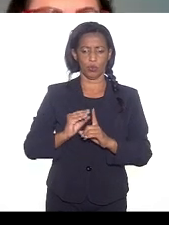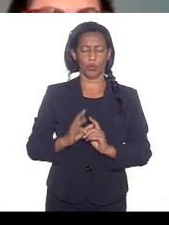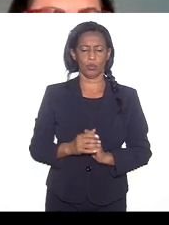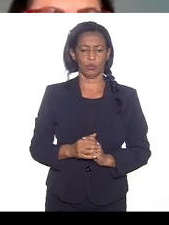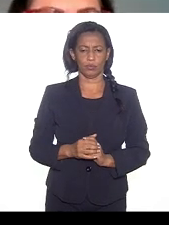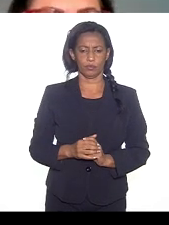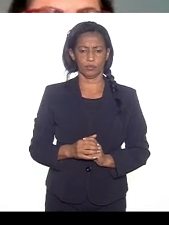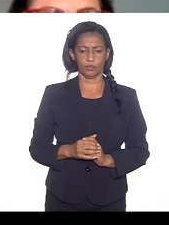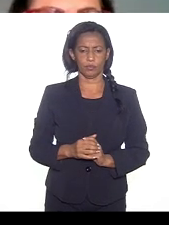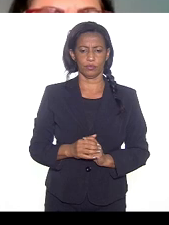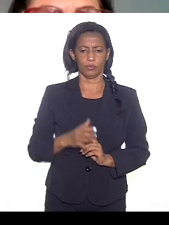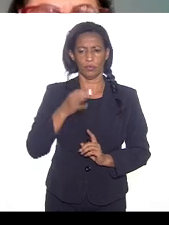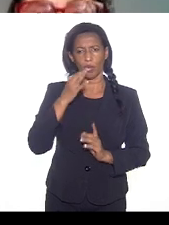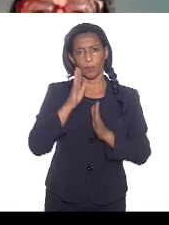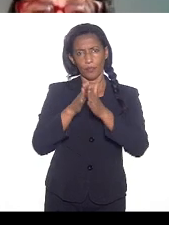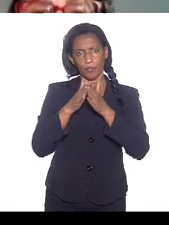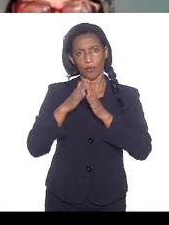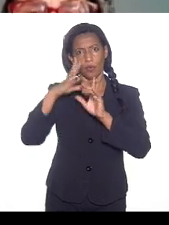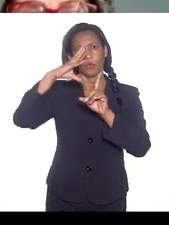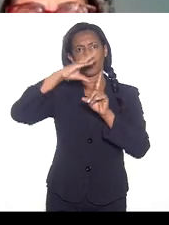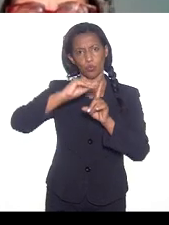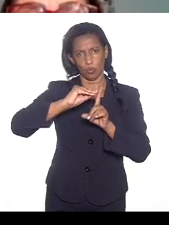Fechar o áudio, por favor.